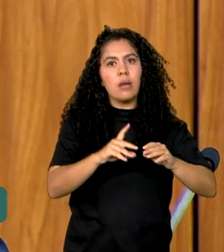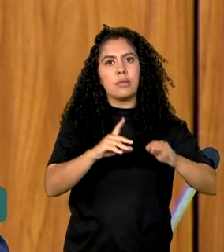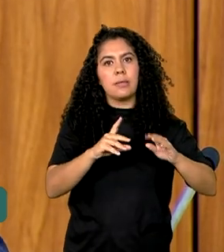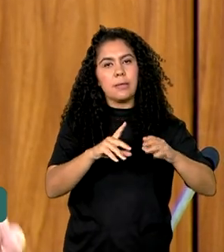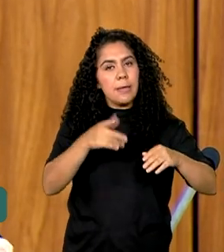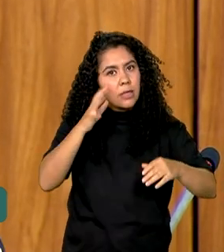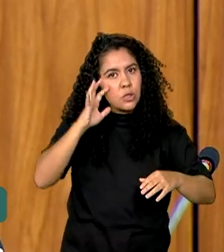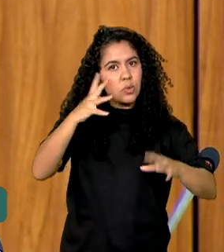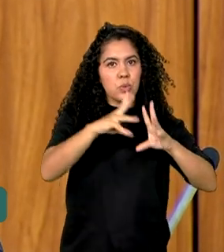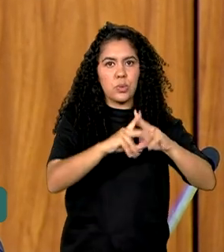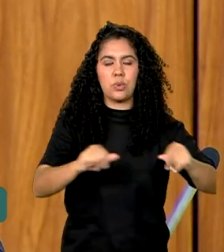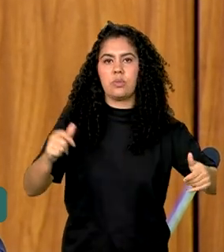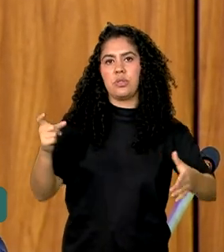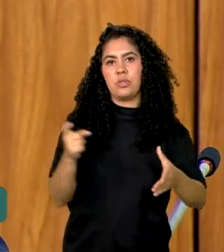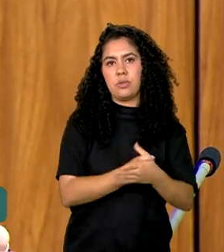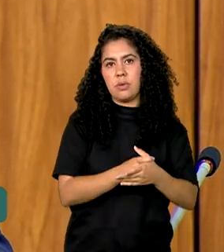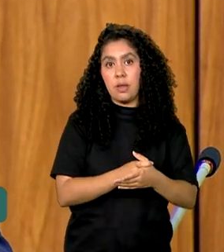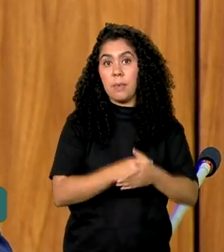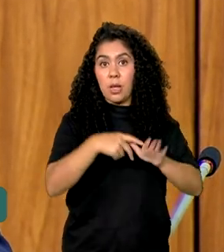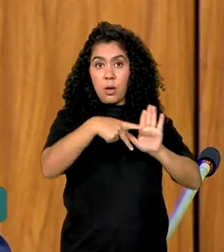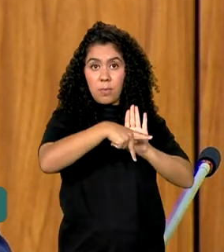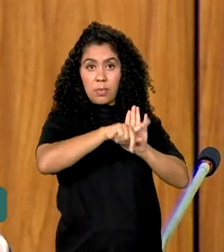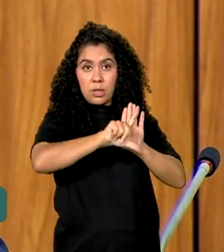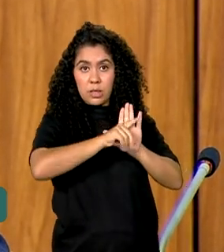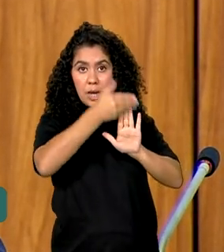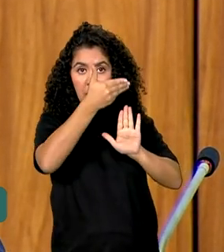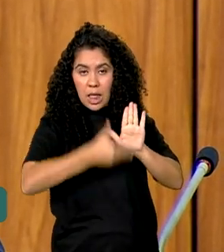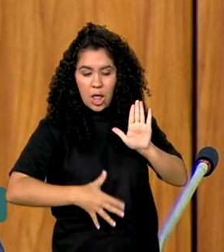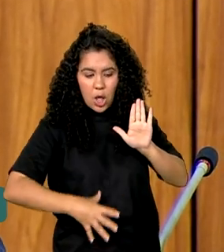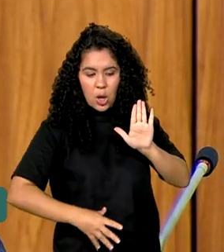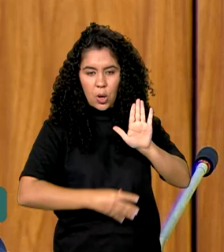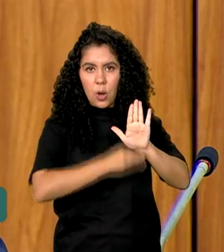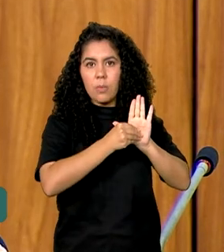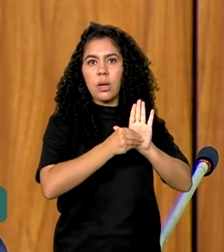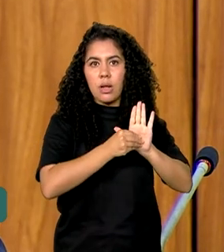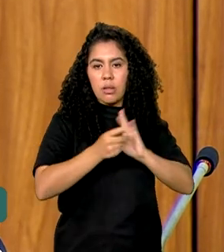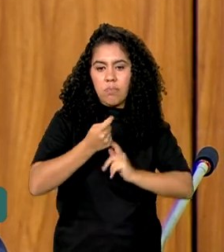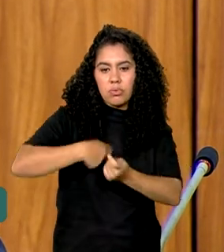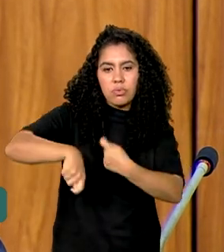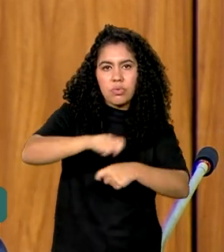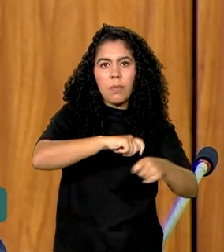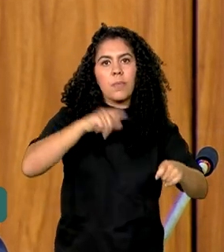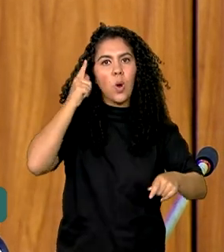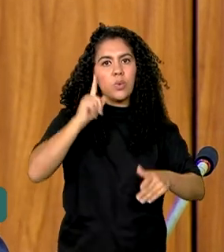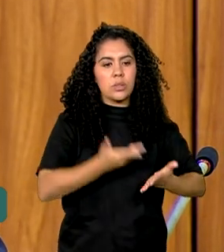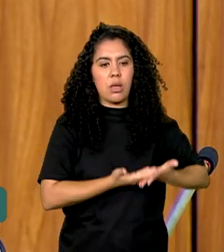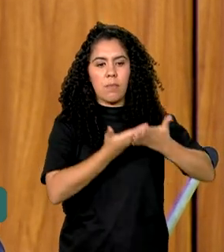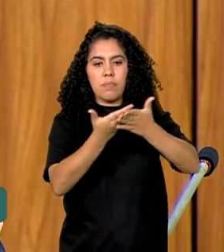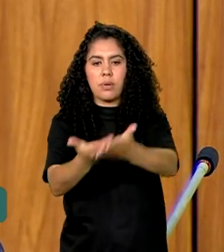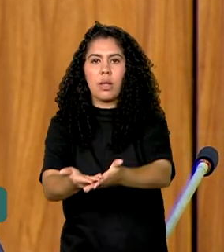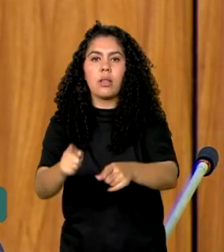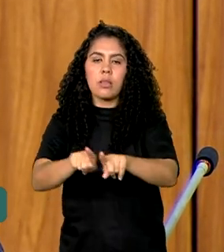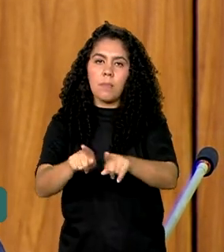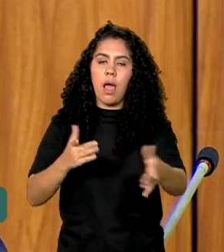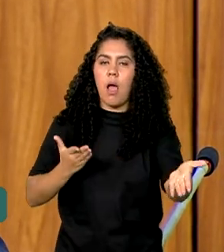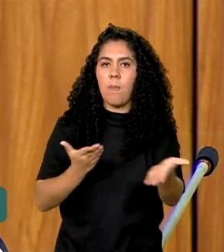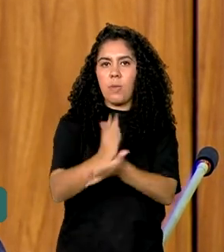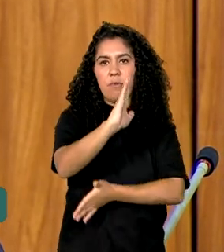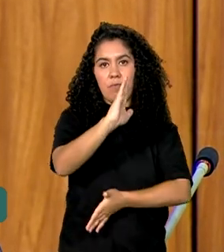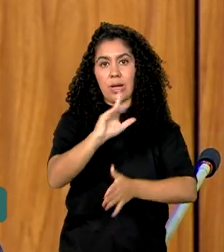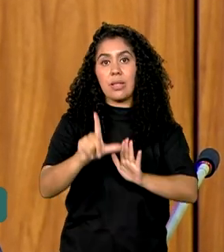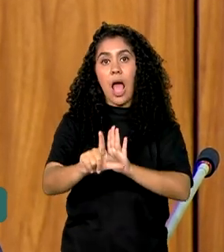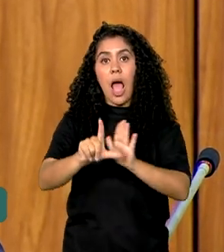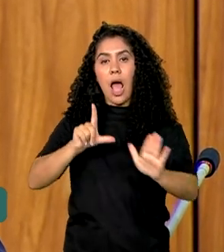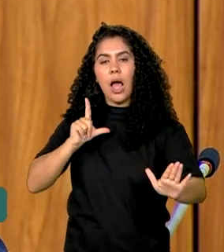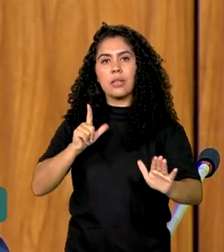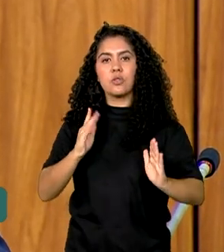o projeto de lei complementar de repactuação possa ser apresentado e aprovado ainda antes do